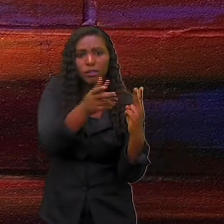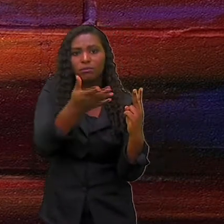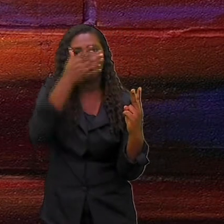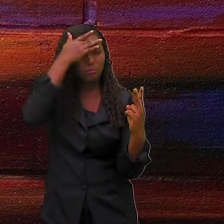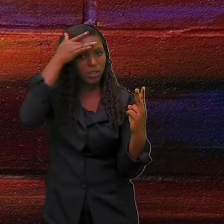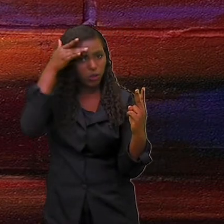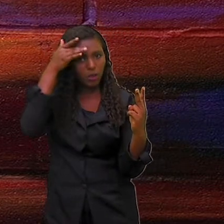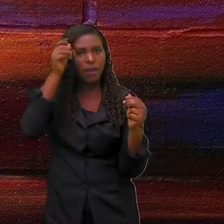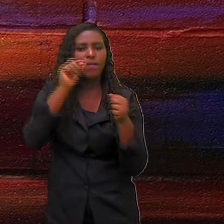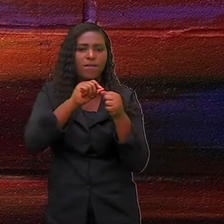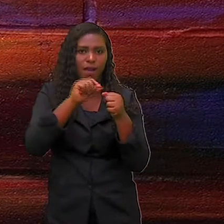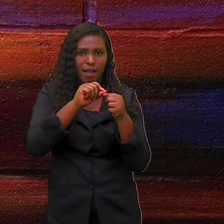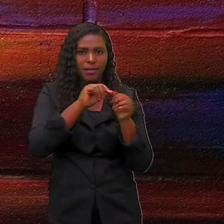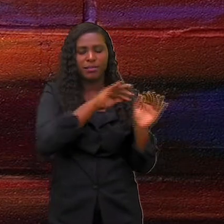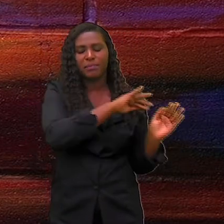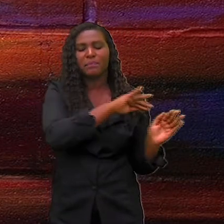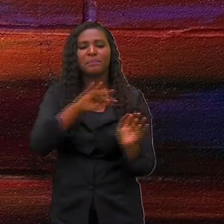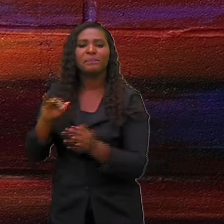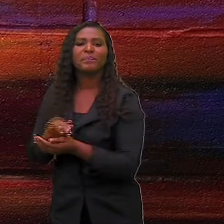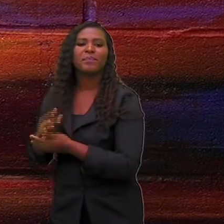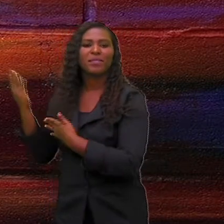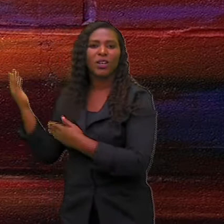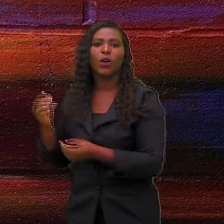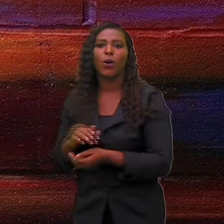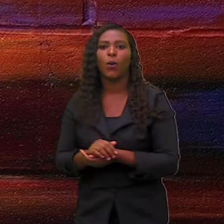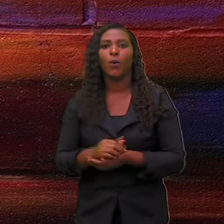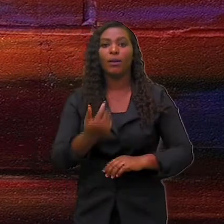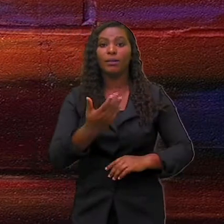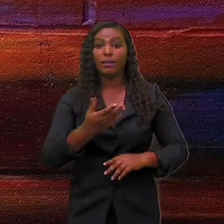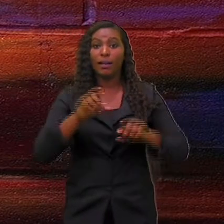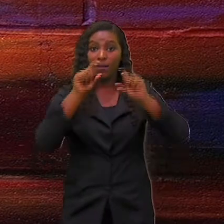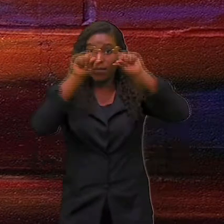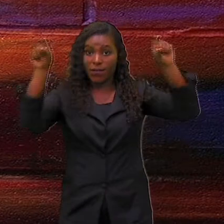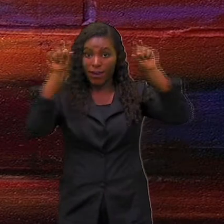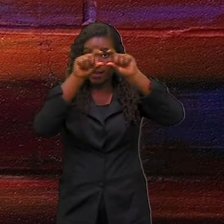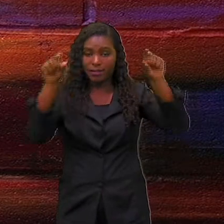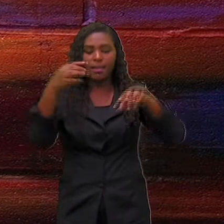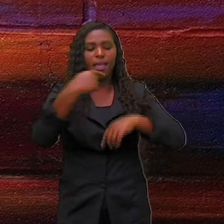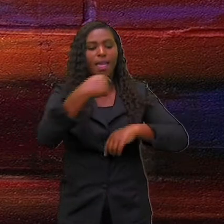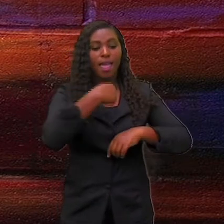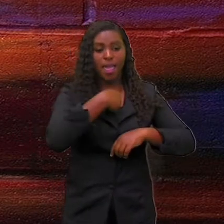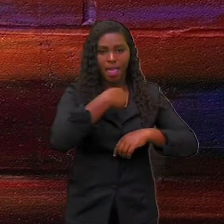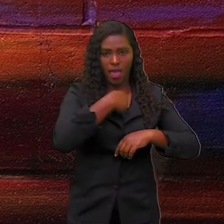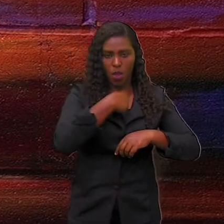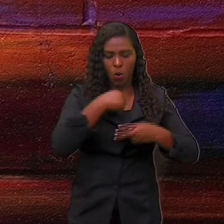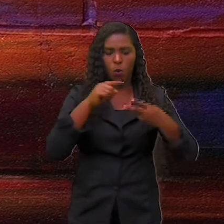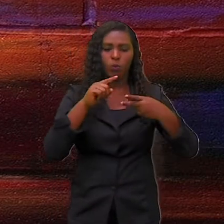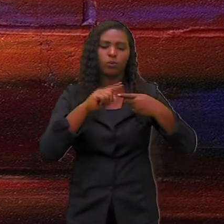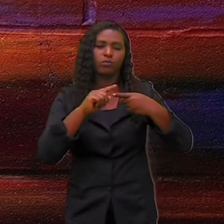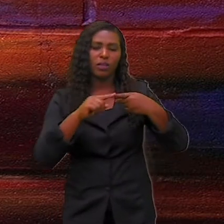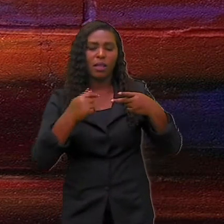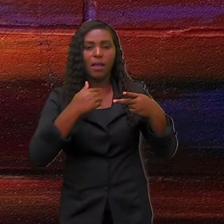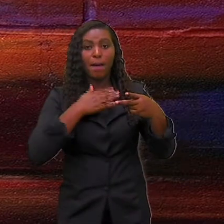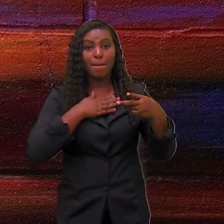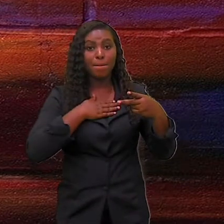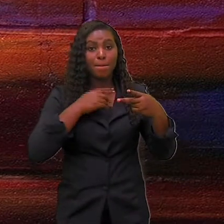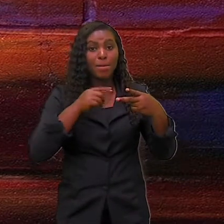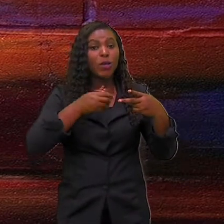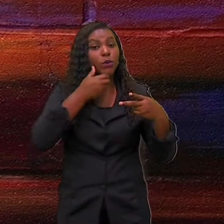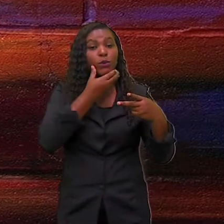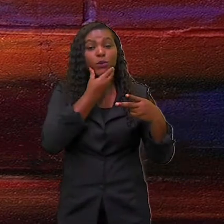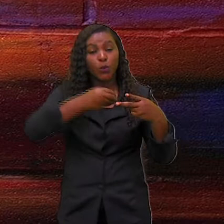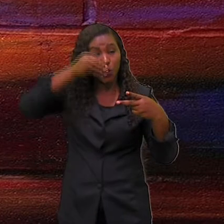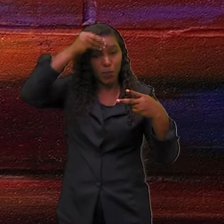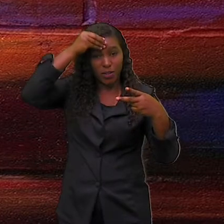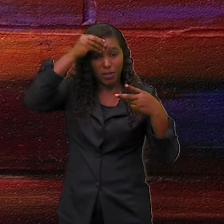lá. Eu, meus sobrinhos e meus tios, dâmonos. Muito bem. Então, nós